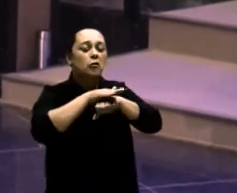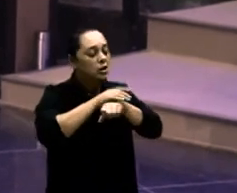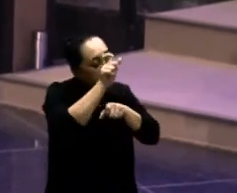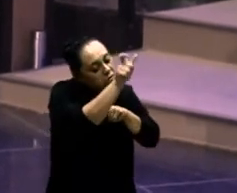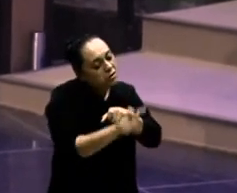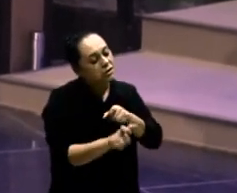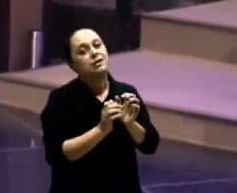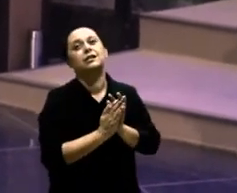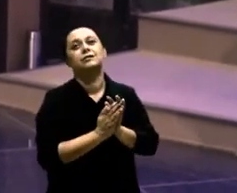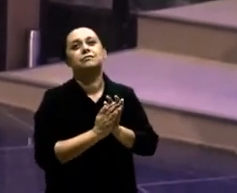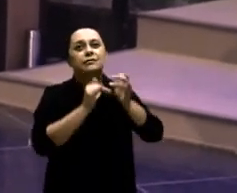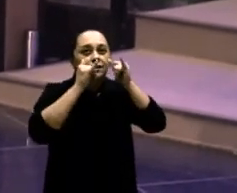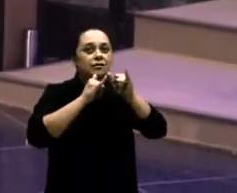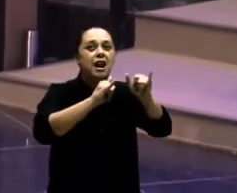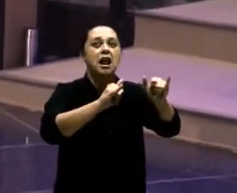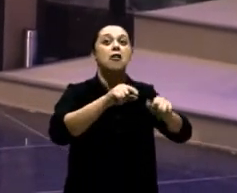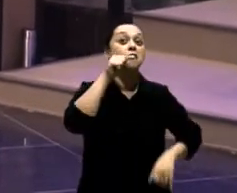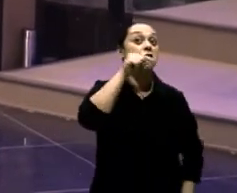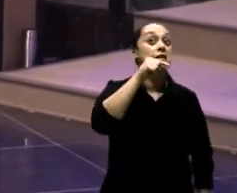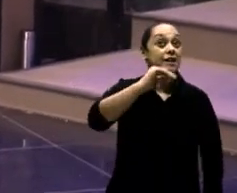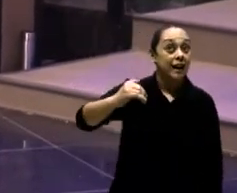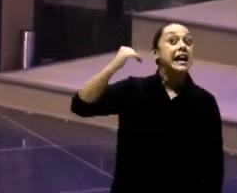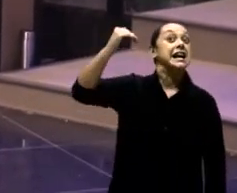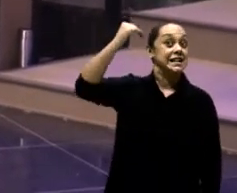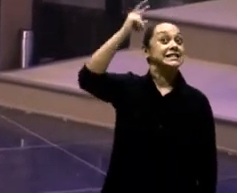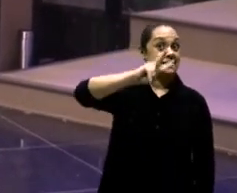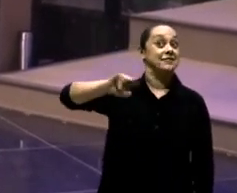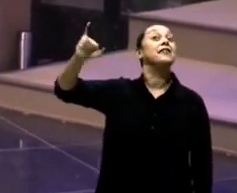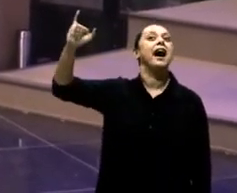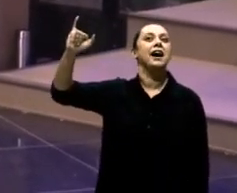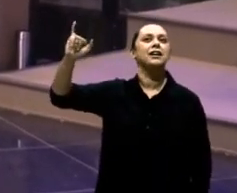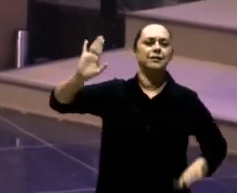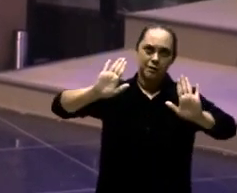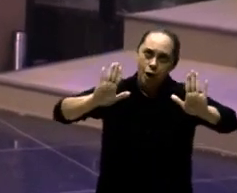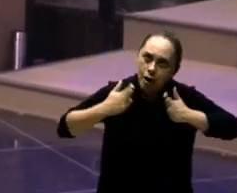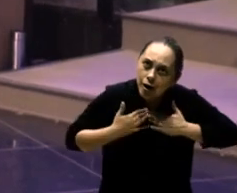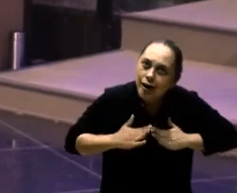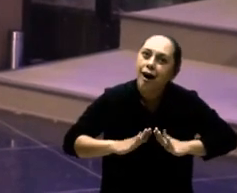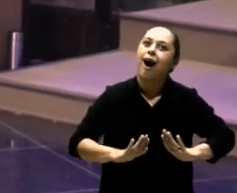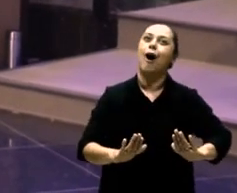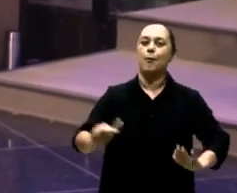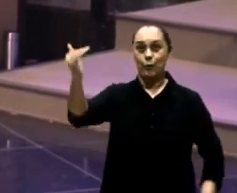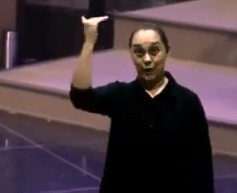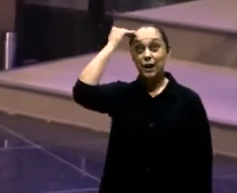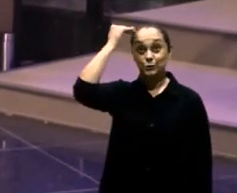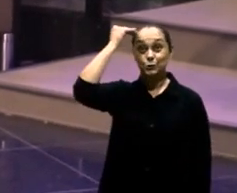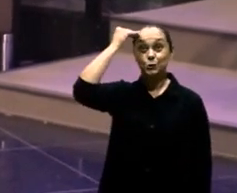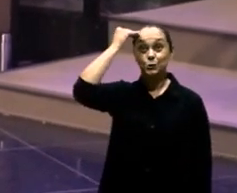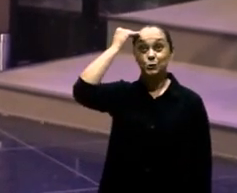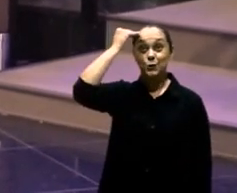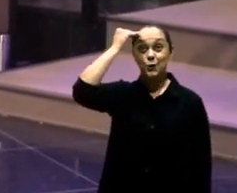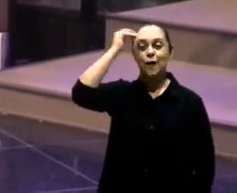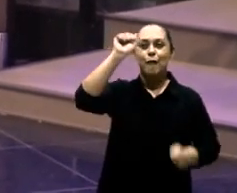E dizer Vocês vão Crescer E quando Chegar na Maturidade Faça o Seu melhor